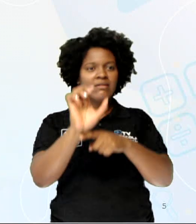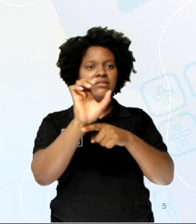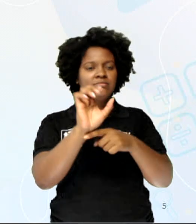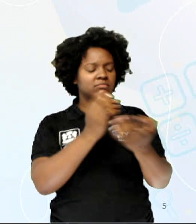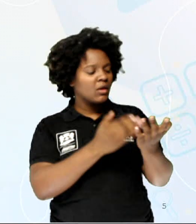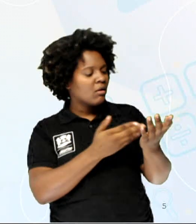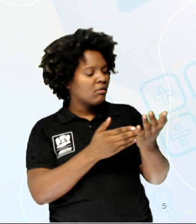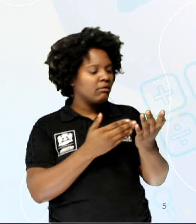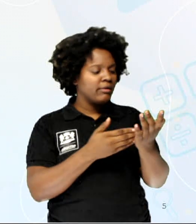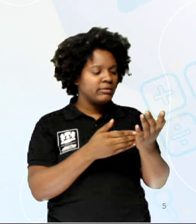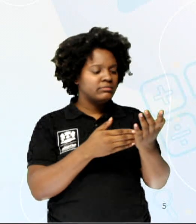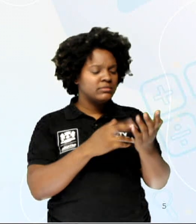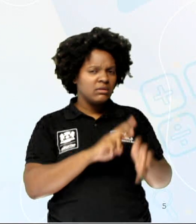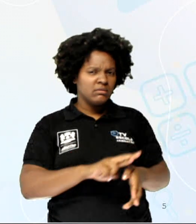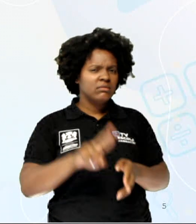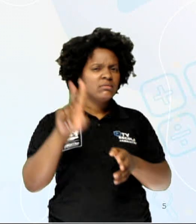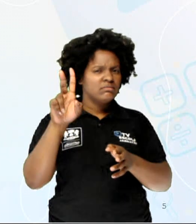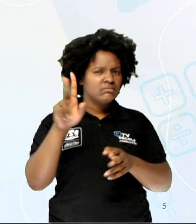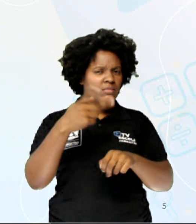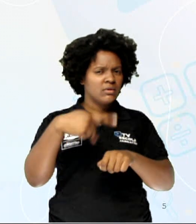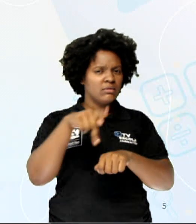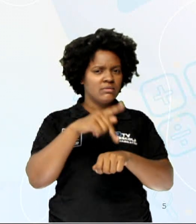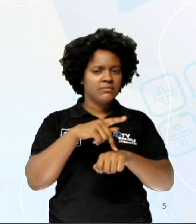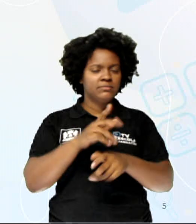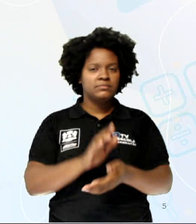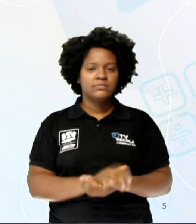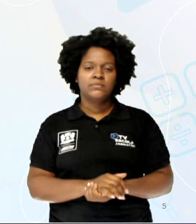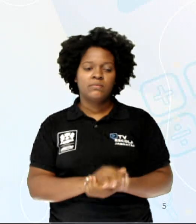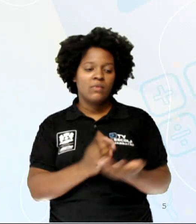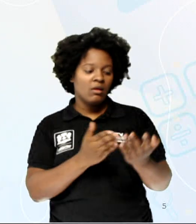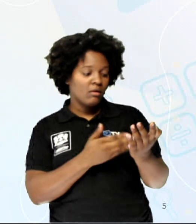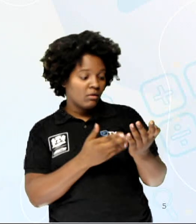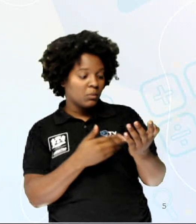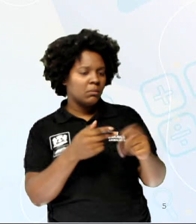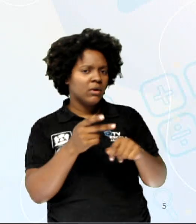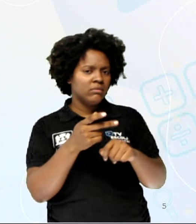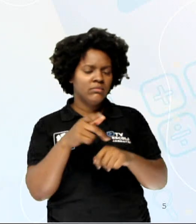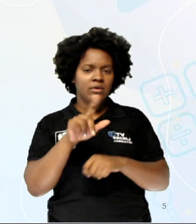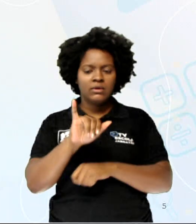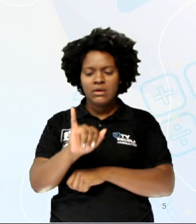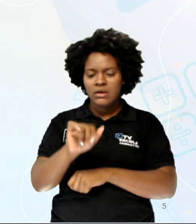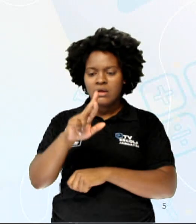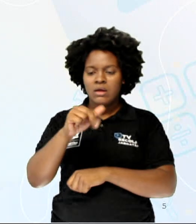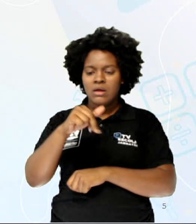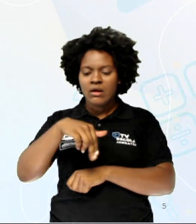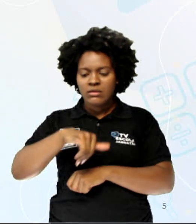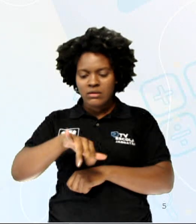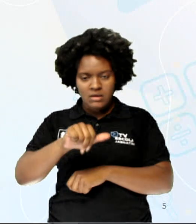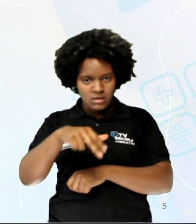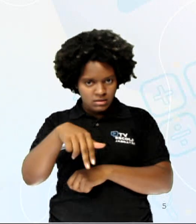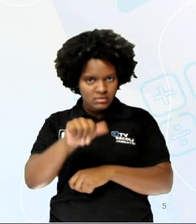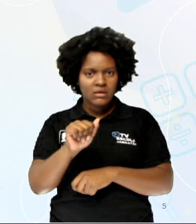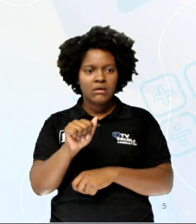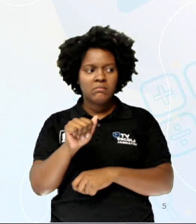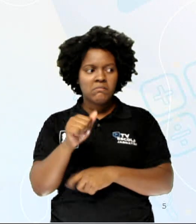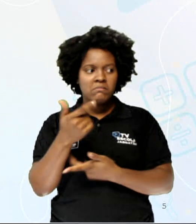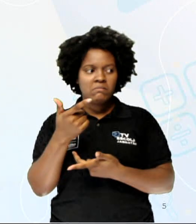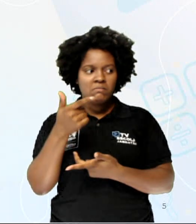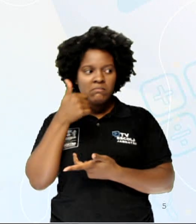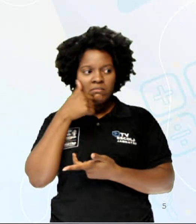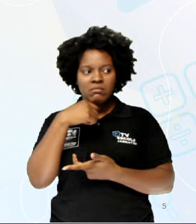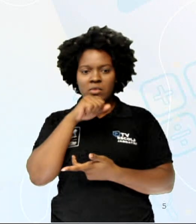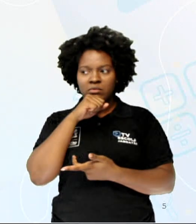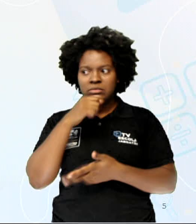iraniana... Perdão. E até numa revista iraniana, minha mãe ficou com medo.